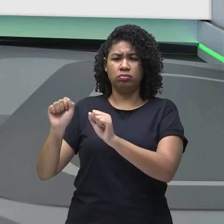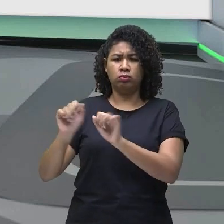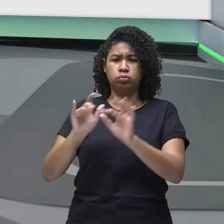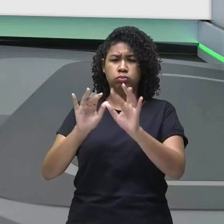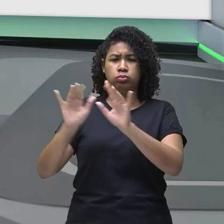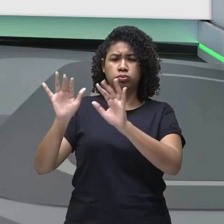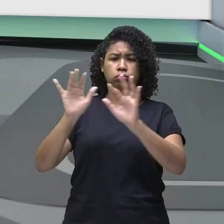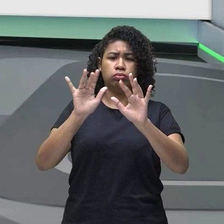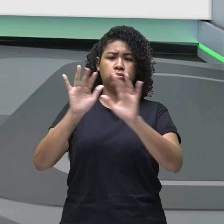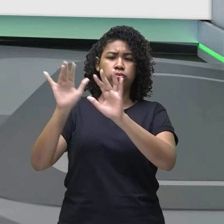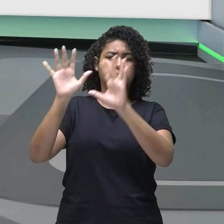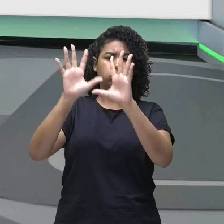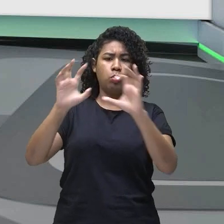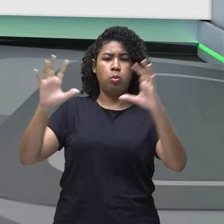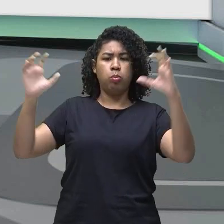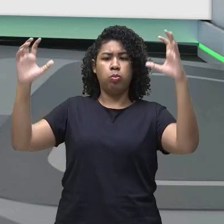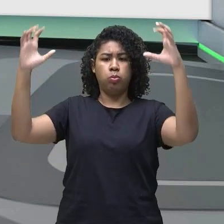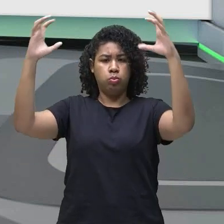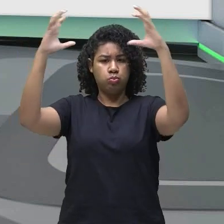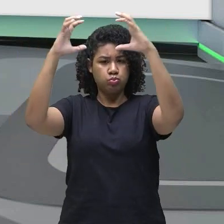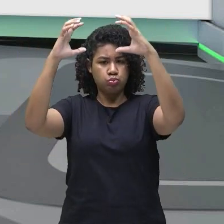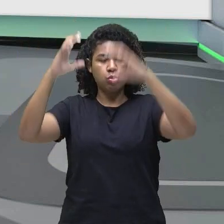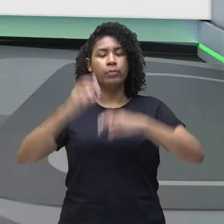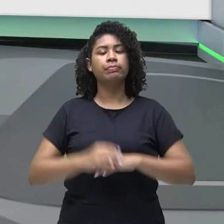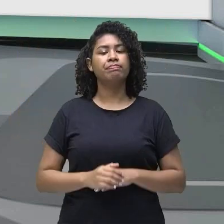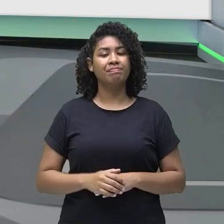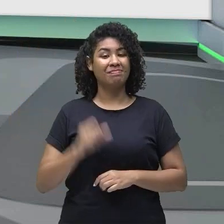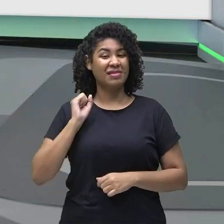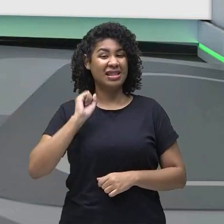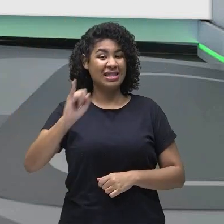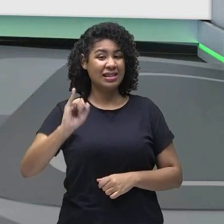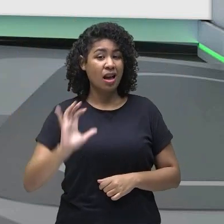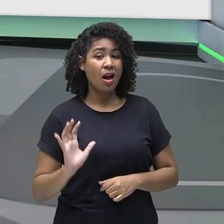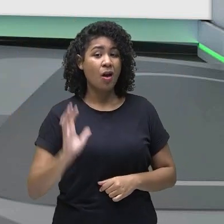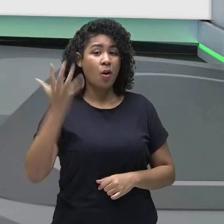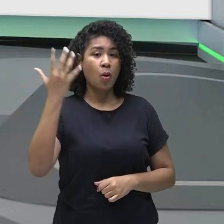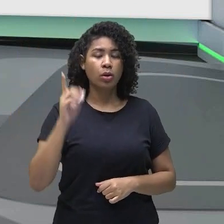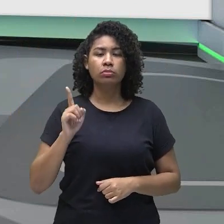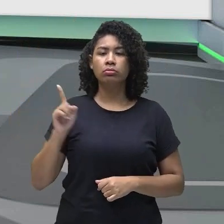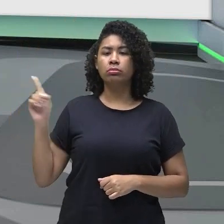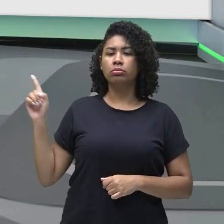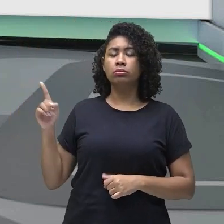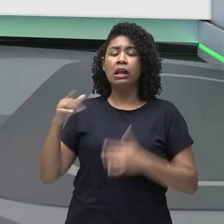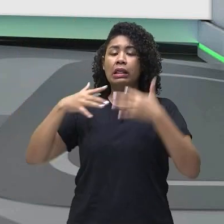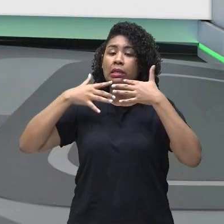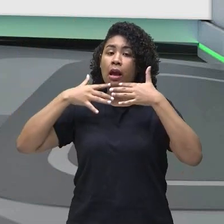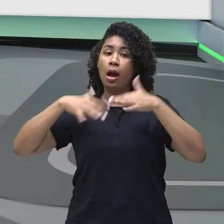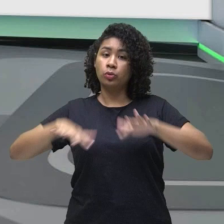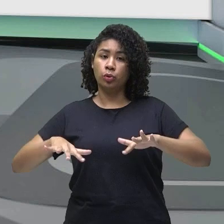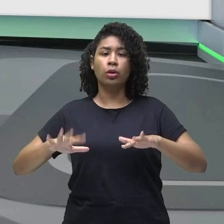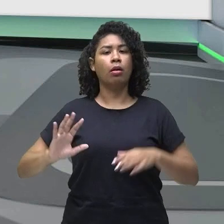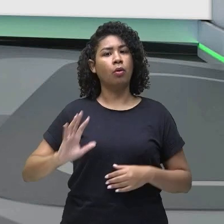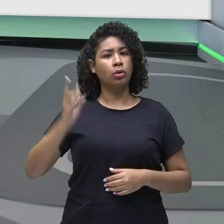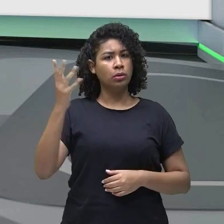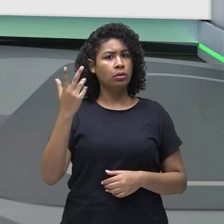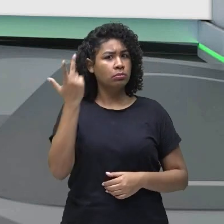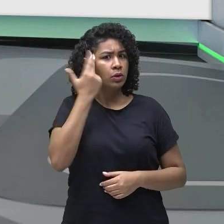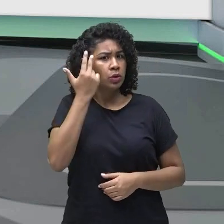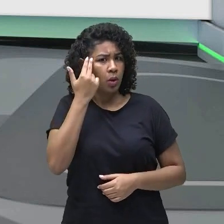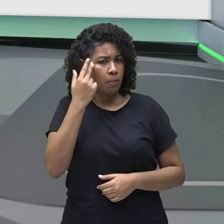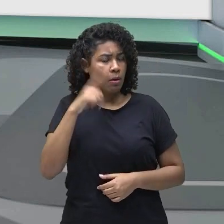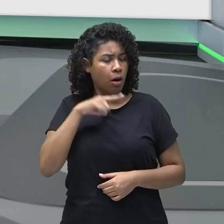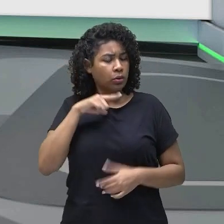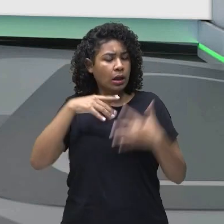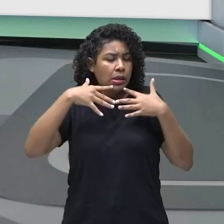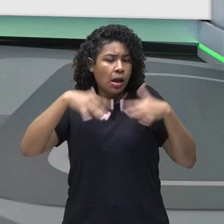estufa, essas queimadas aí quando acontecem, podem acontecer de processo natural, existe queima natural,